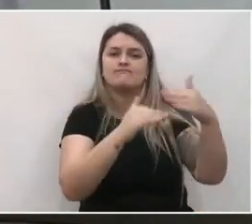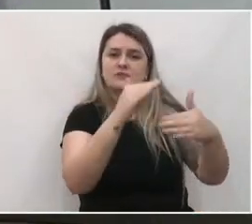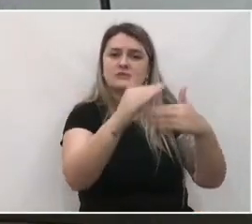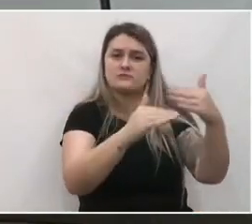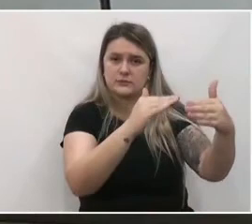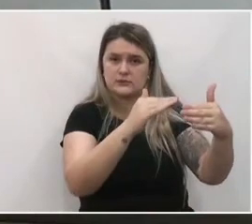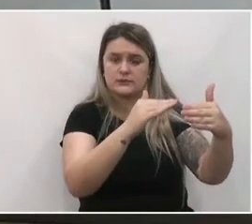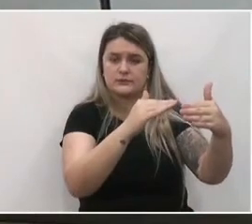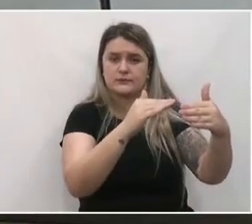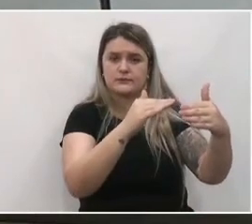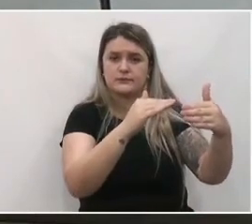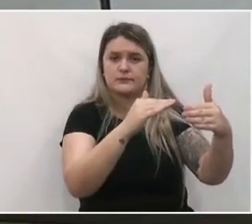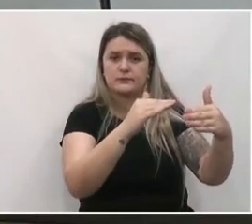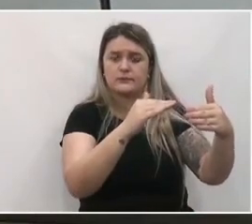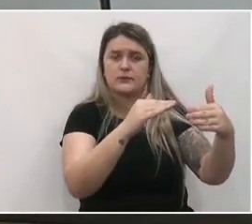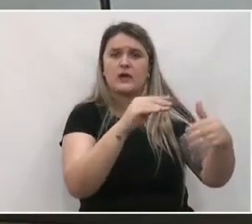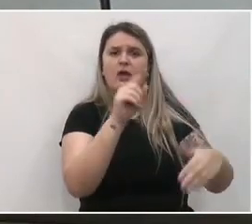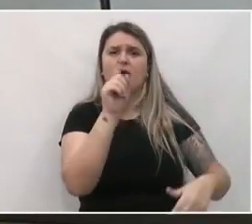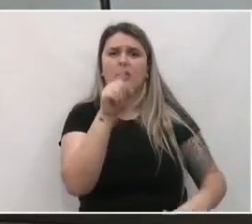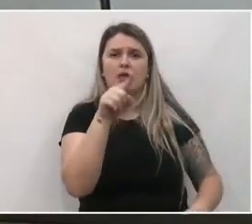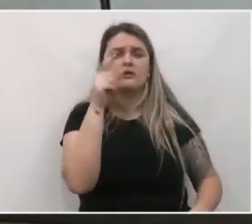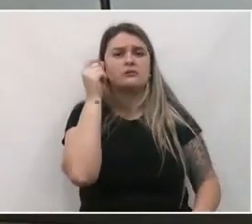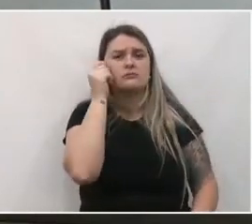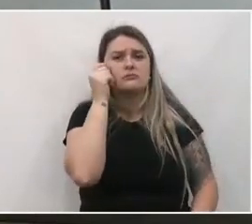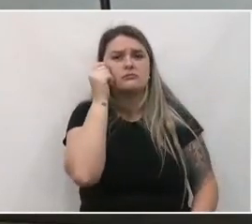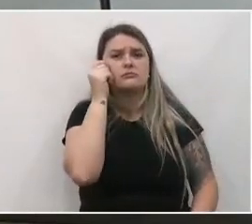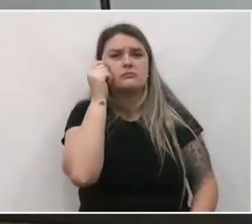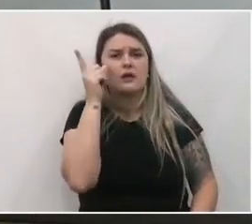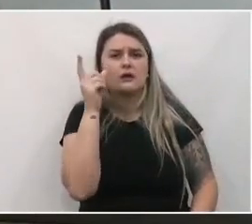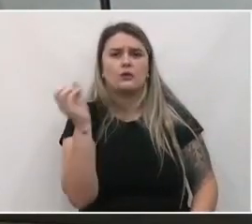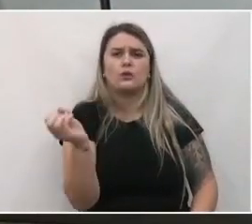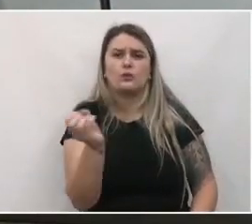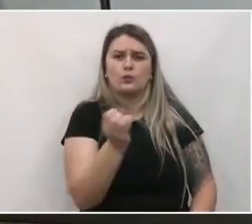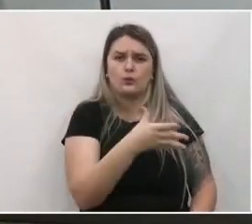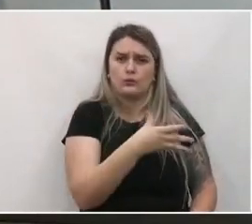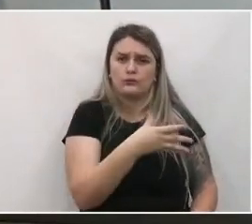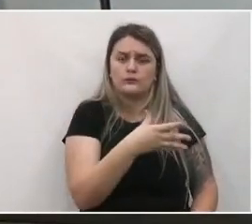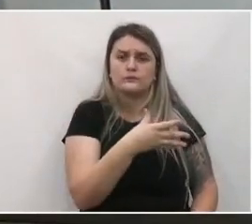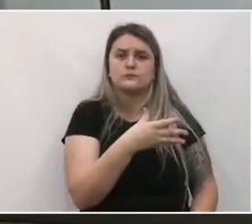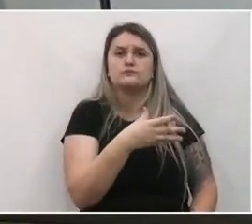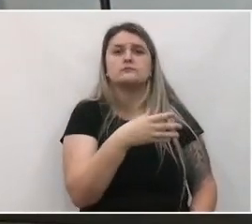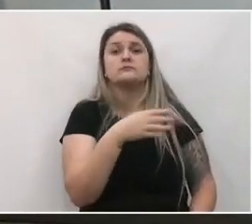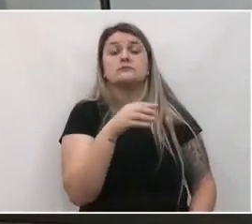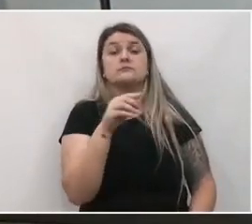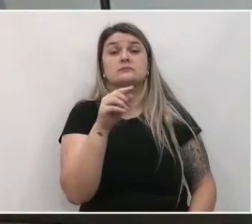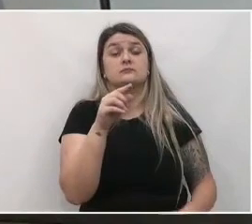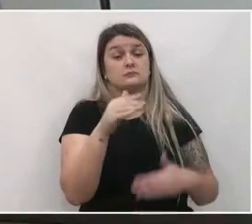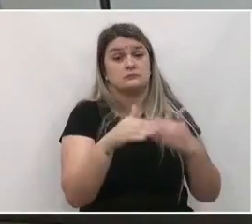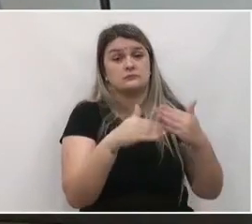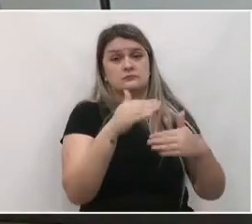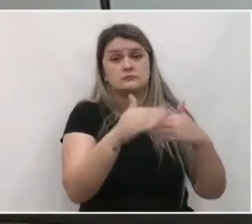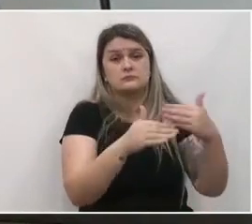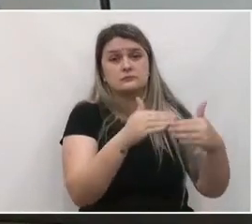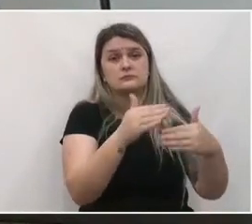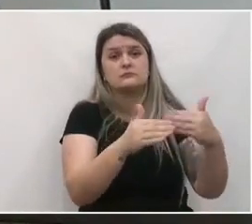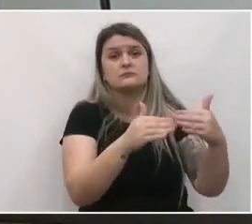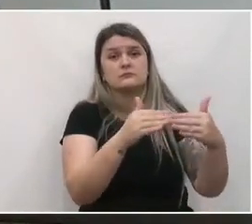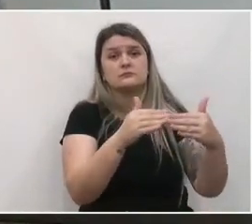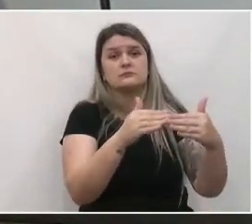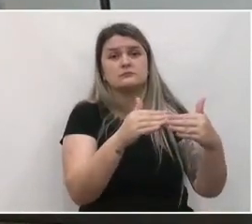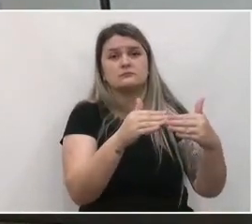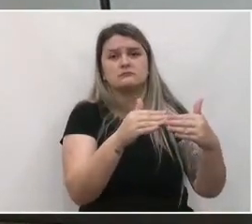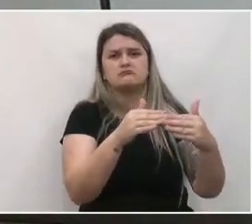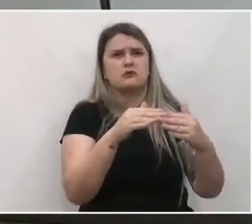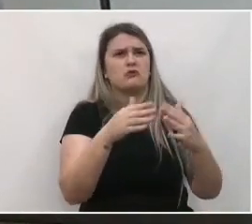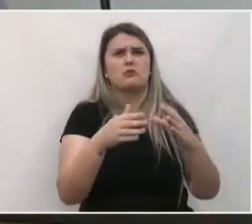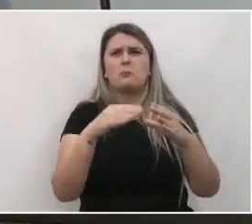sustentável. É uma ideia moderna que está sendo desenvolvida, que é desenvolvida em nível